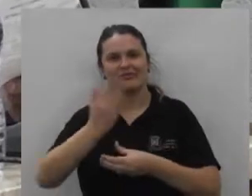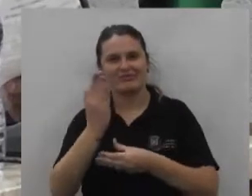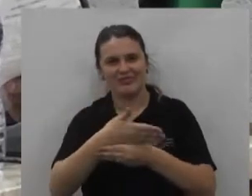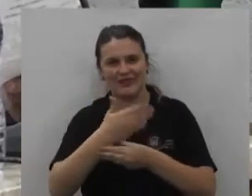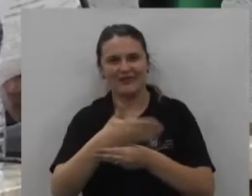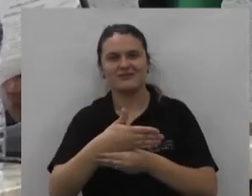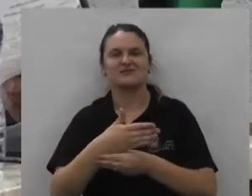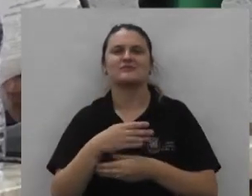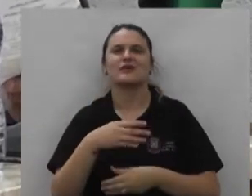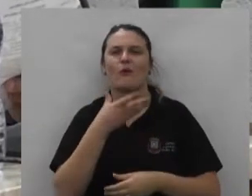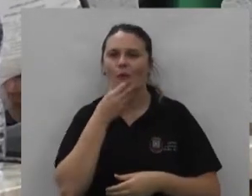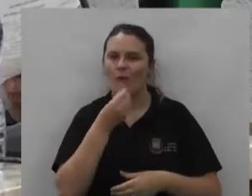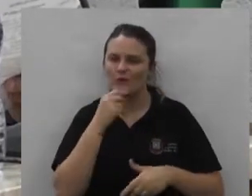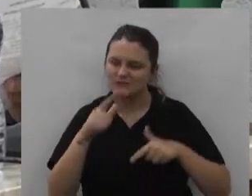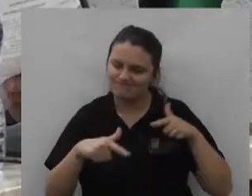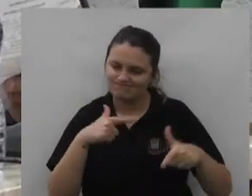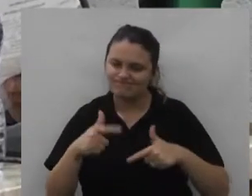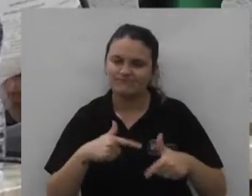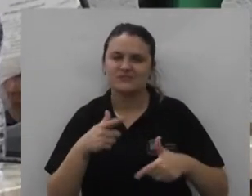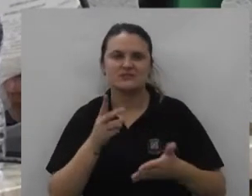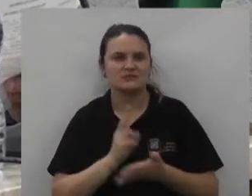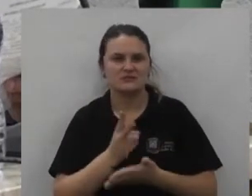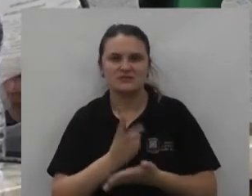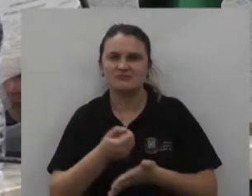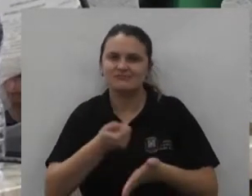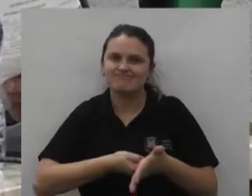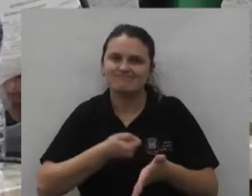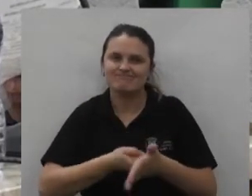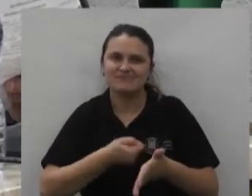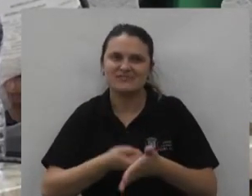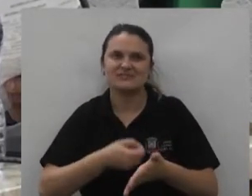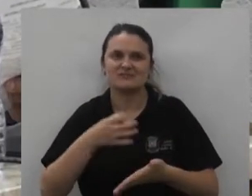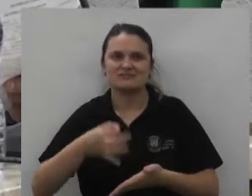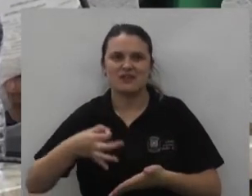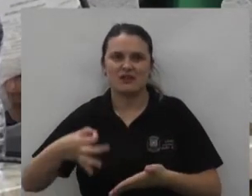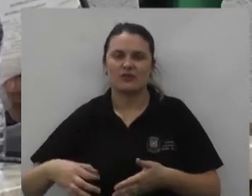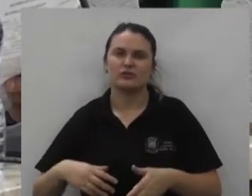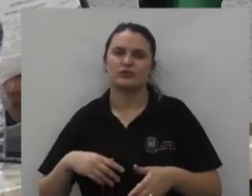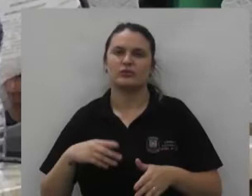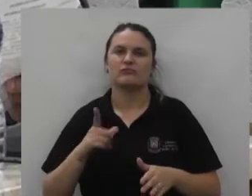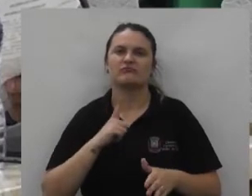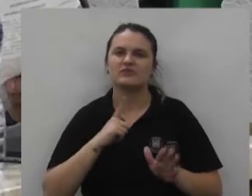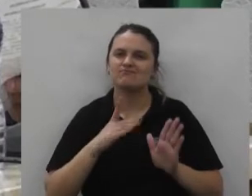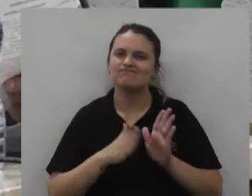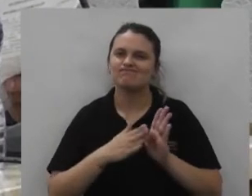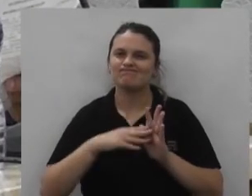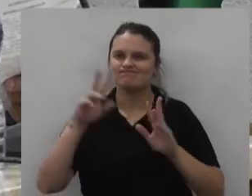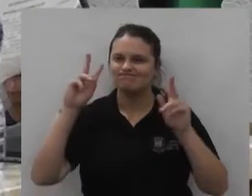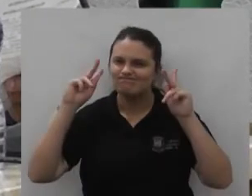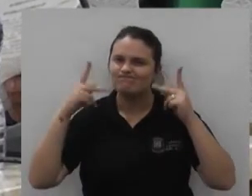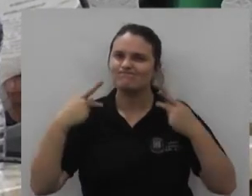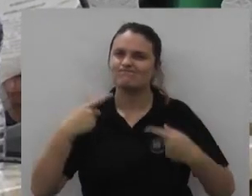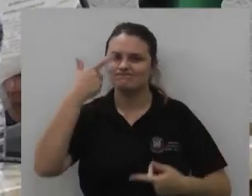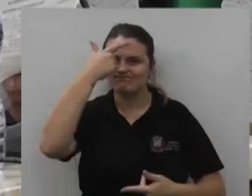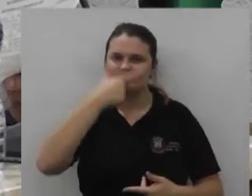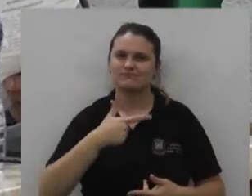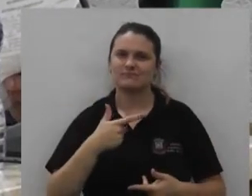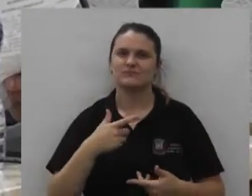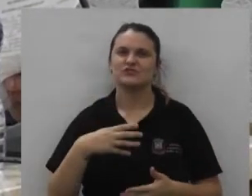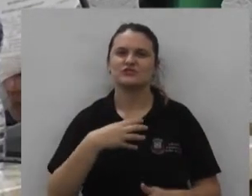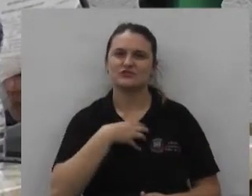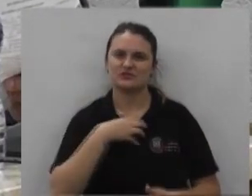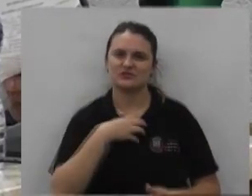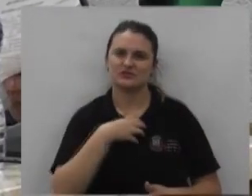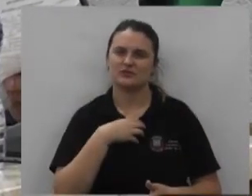homem de garra determinado a fazer as coisas exatamente de acordo com a própria personalidade do próprio